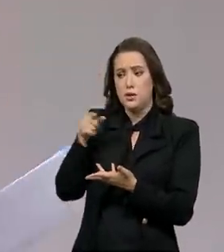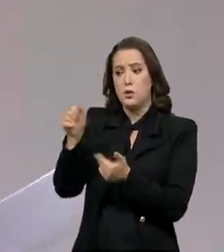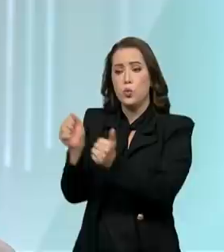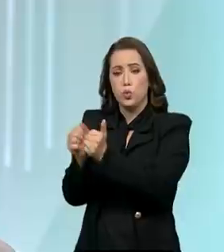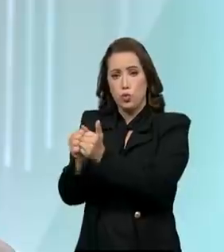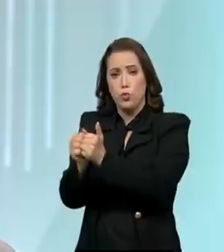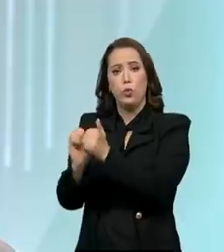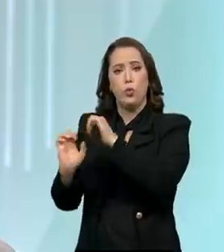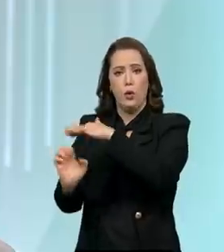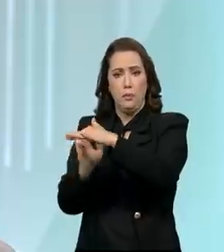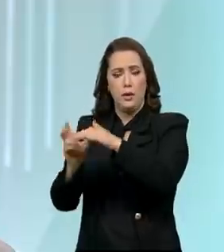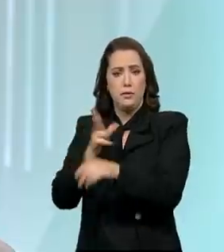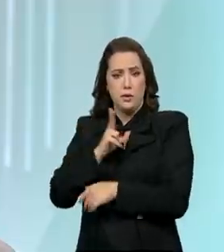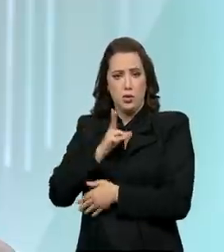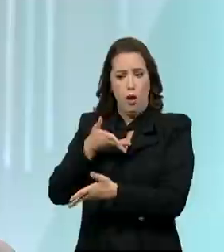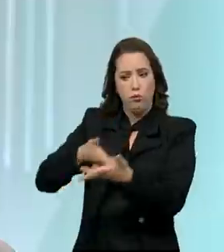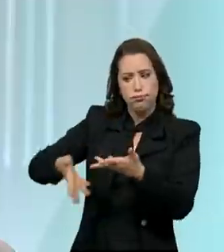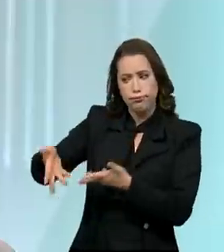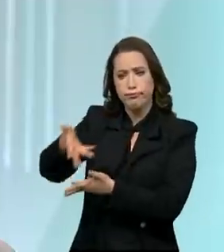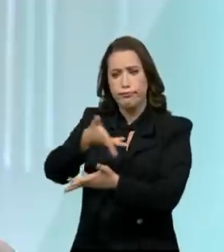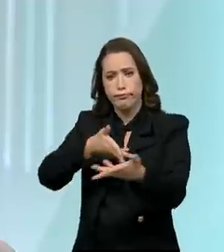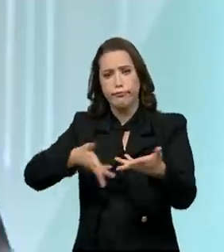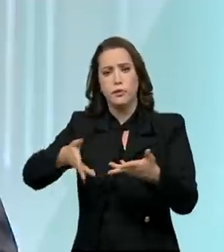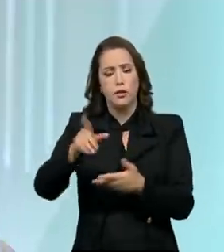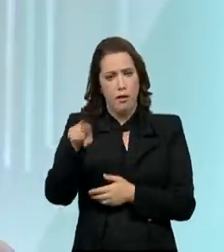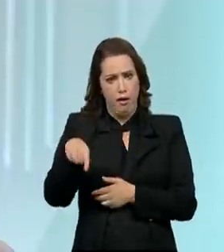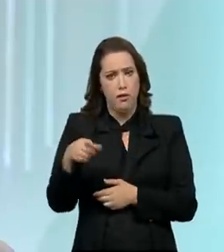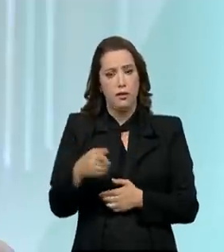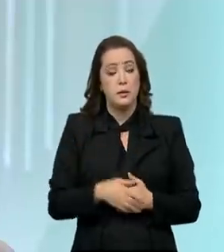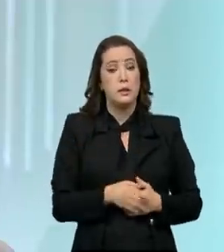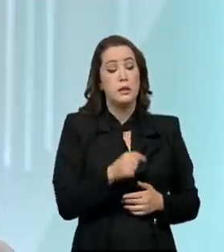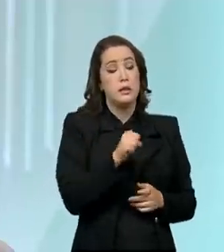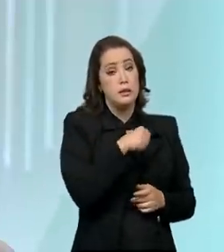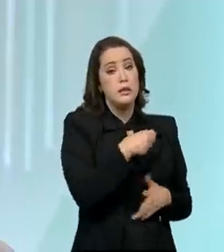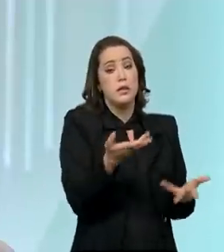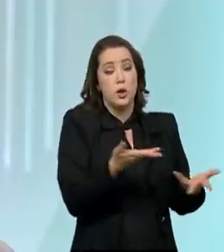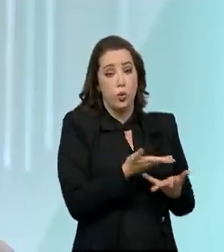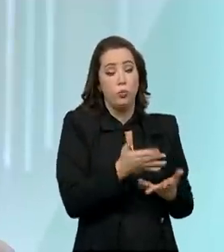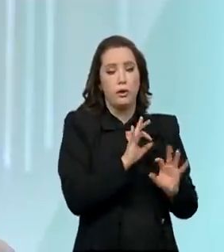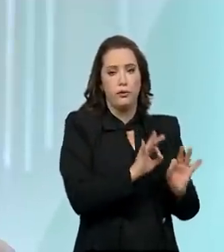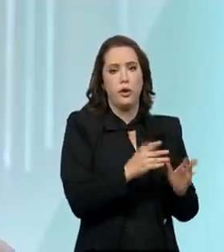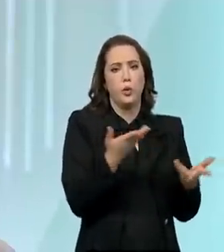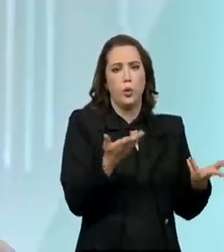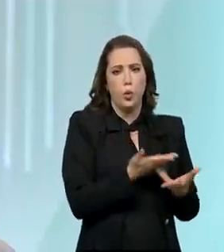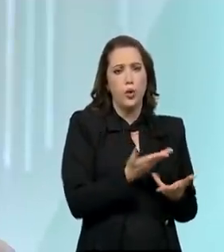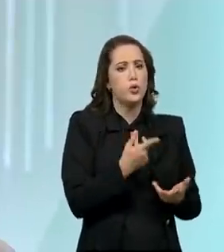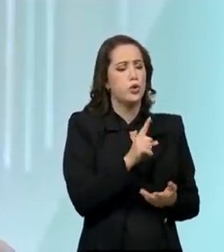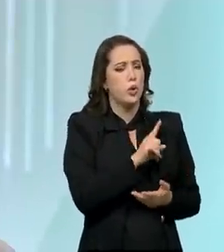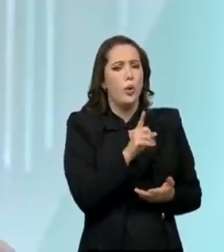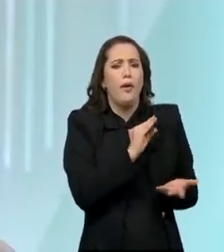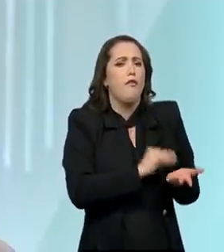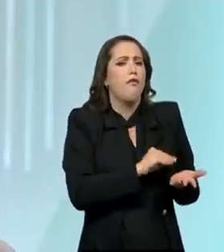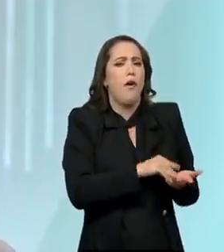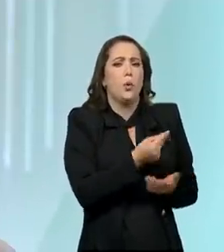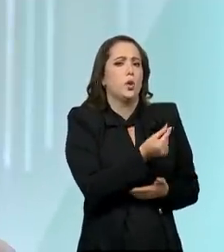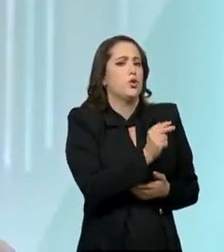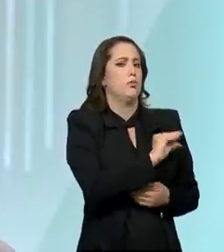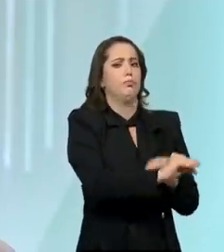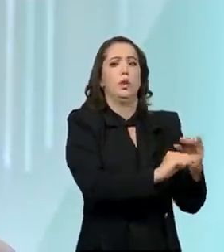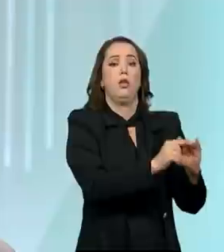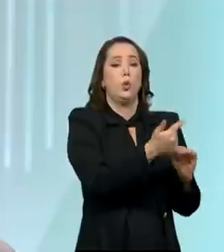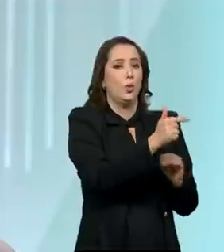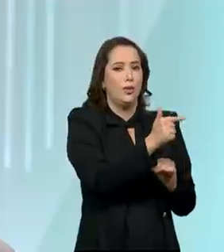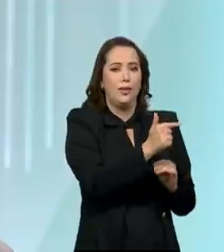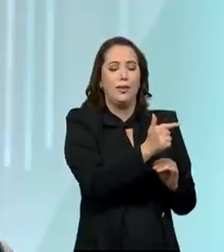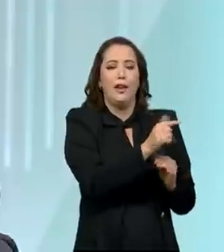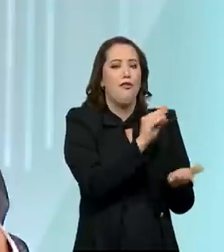não é isso, presidente? Perfeito. Hoje, o grande gargalo para a infraestrutura brasileira não são recursos. Então, você tem recurso disponível